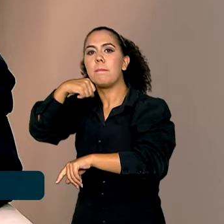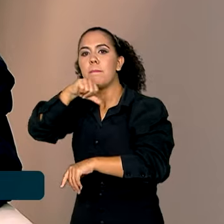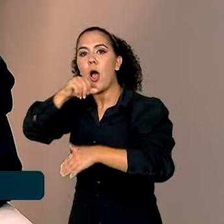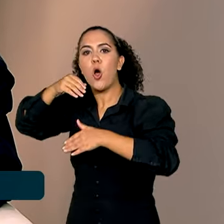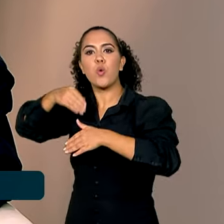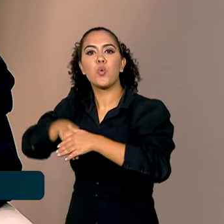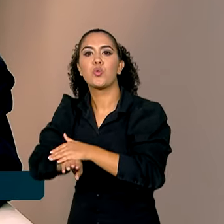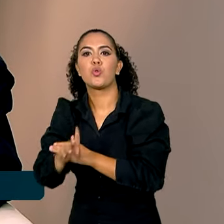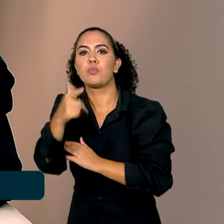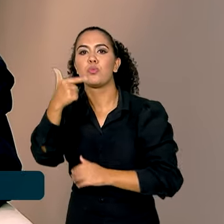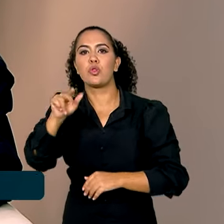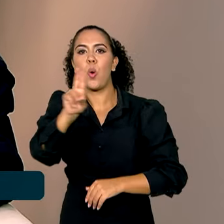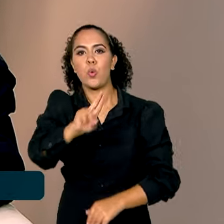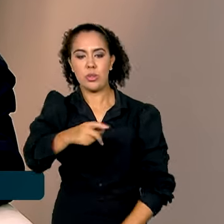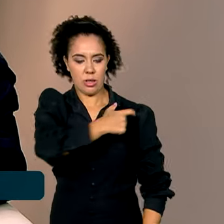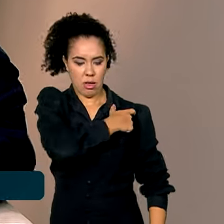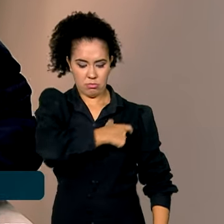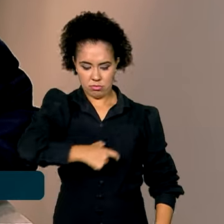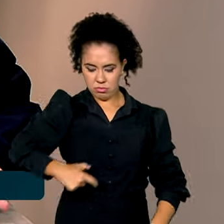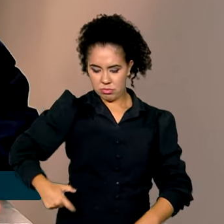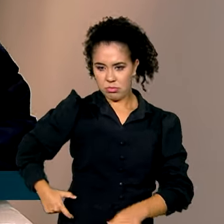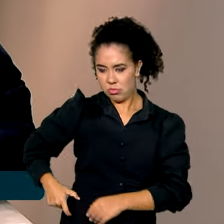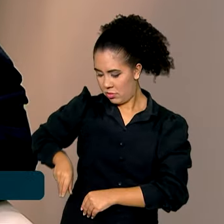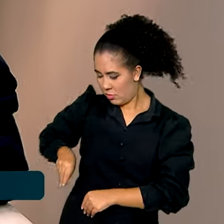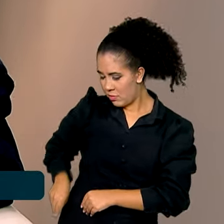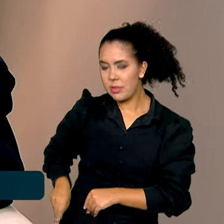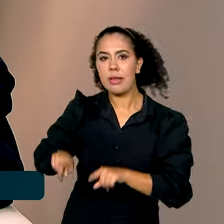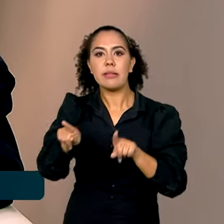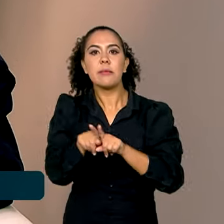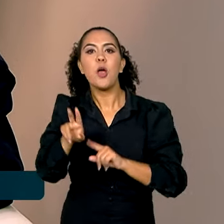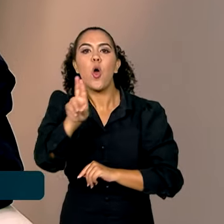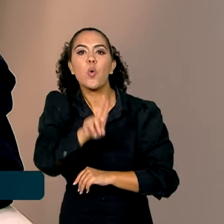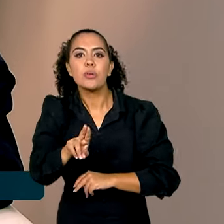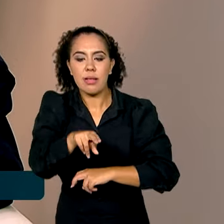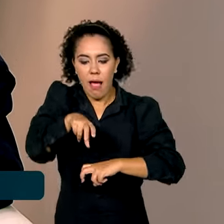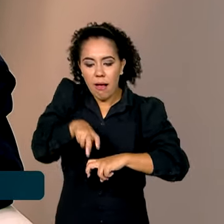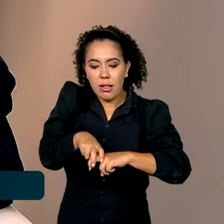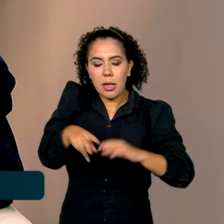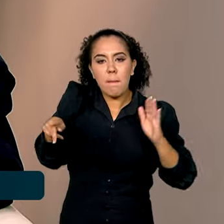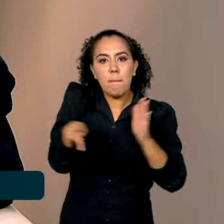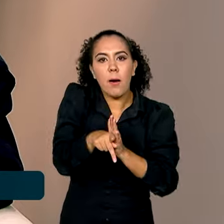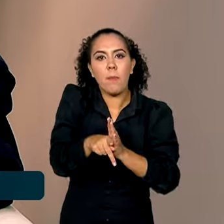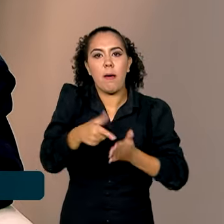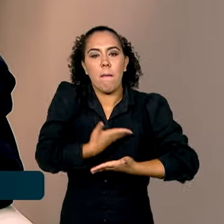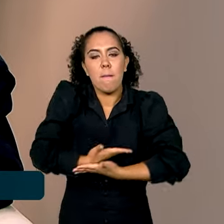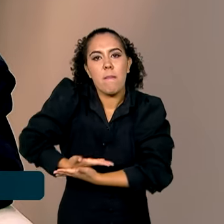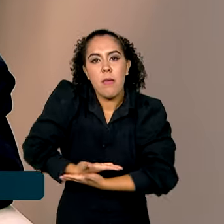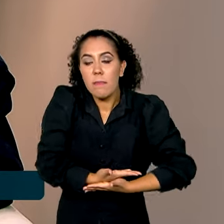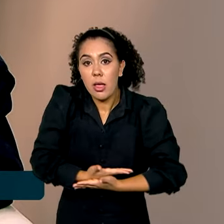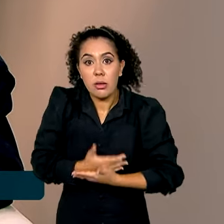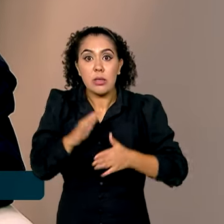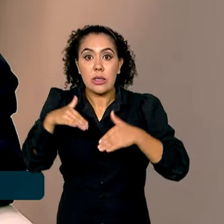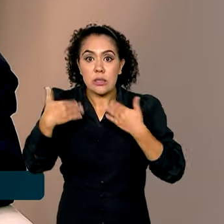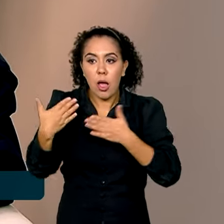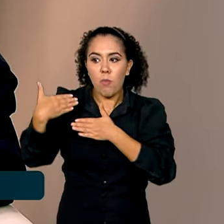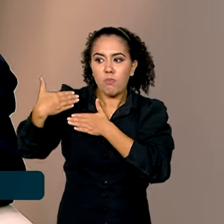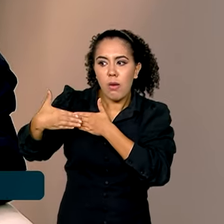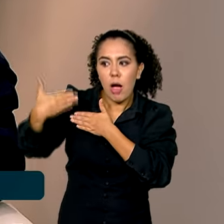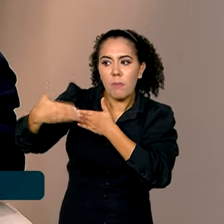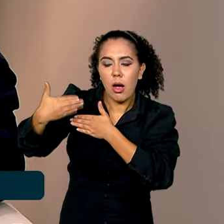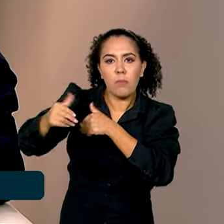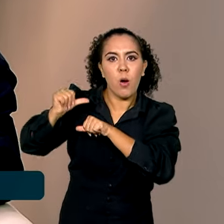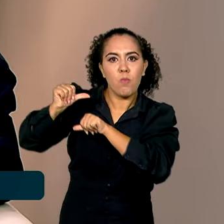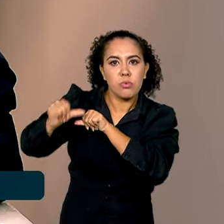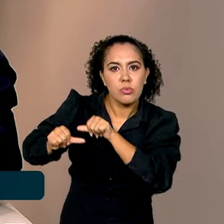usar o cinto de segurança. É verdade. Não tinham o costume de usar a cadeirinha para beber. Você vê que a mudança de conduta é feita